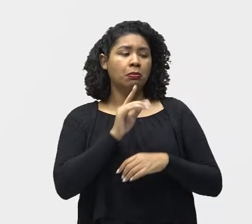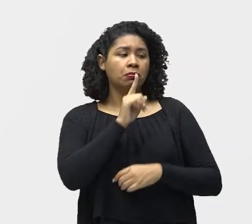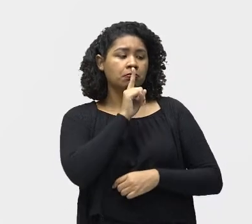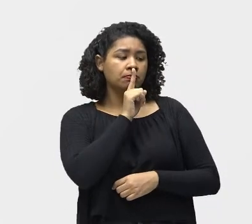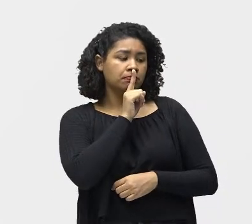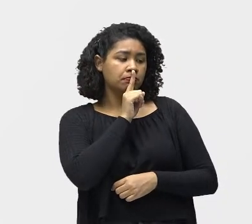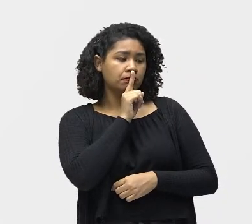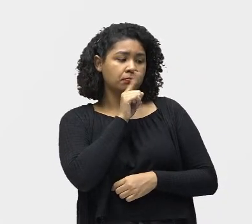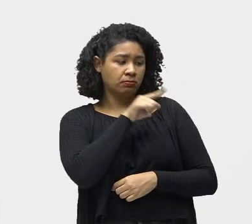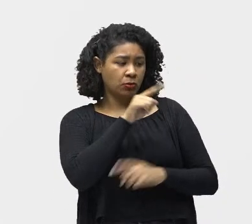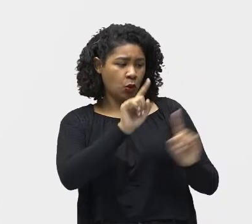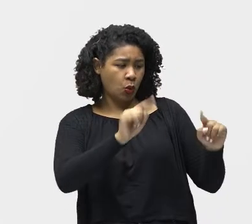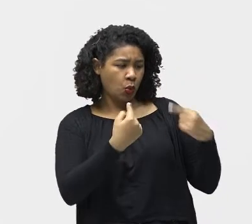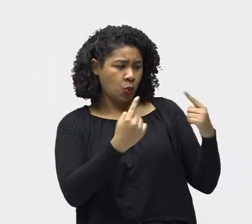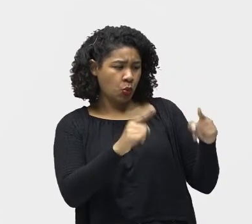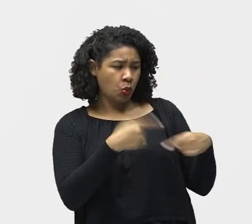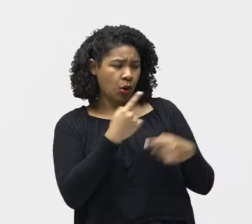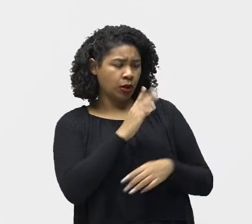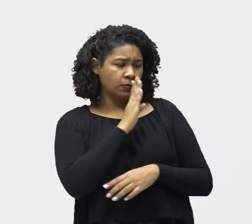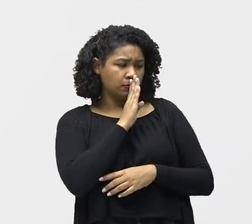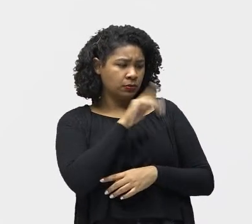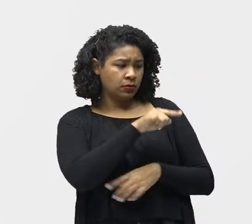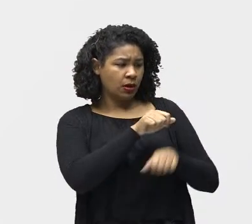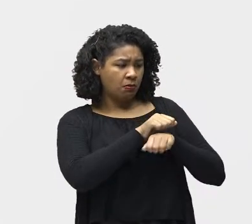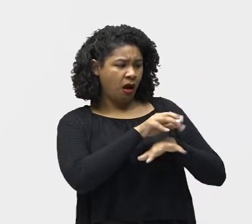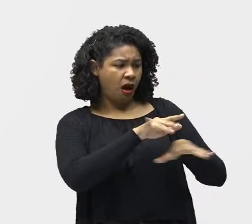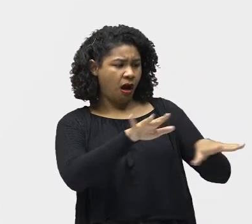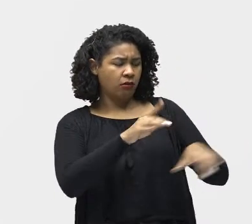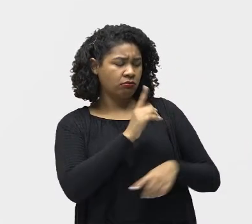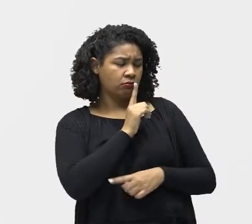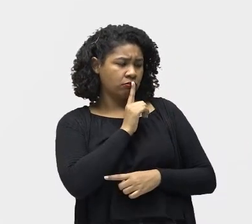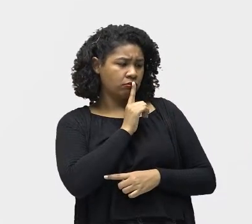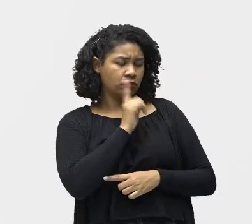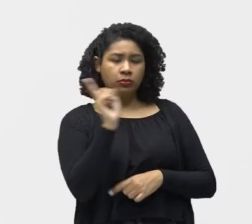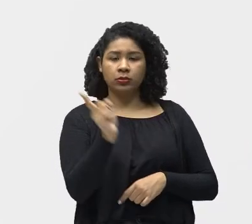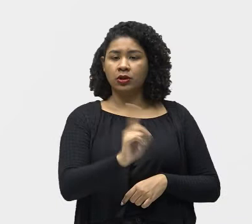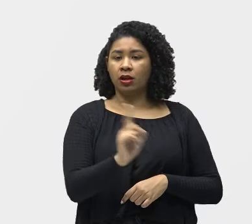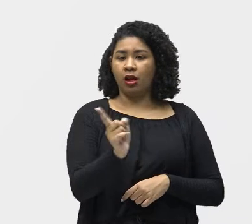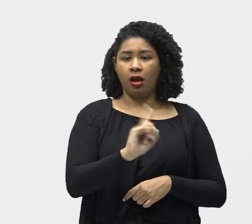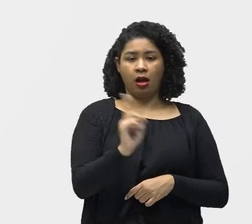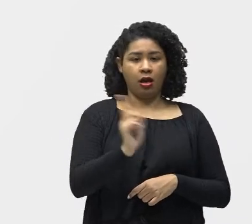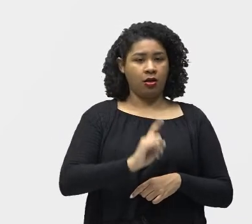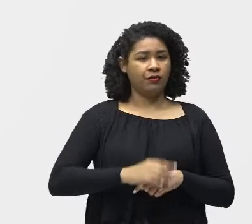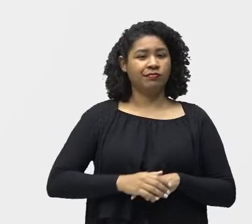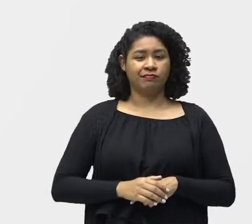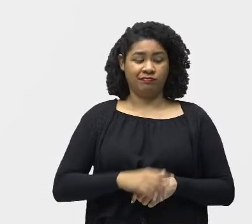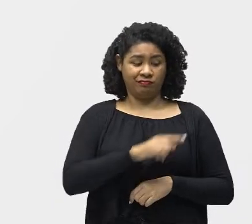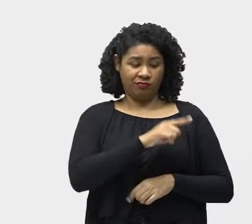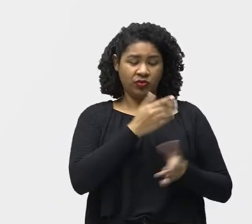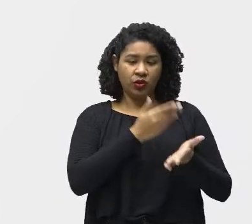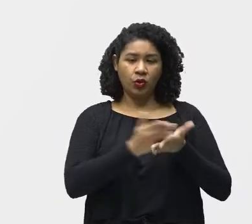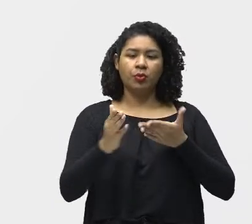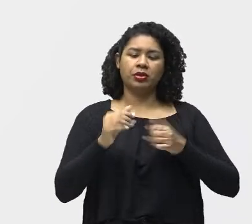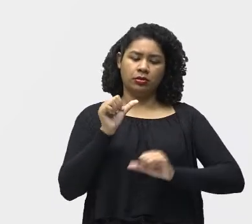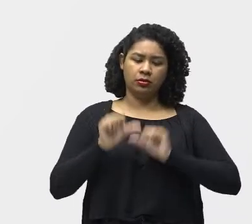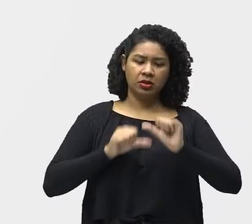Enquanto os reformistas Ganhavam mais espaço E iniciou um processo De reforma interna Na qual, Um dos fatos que podemos Dar